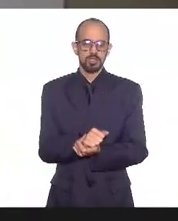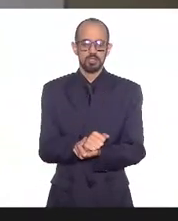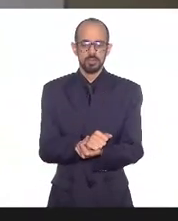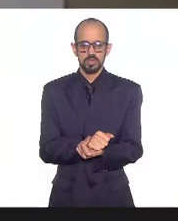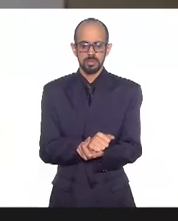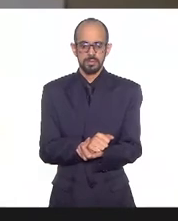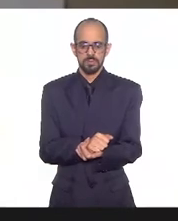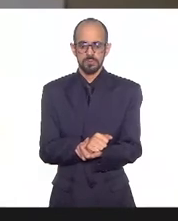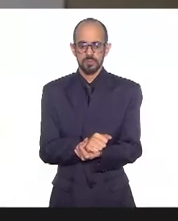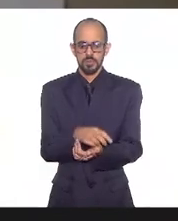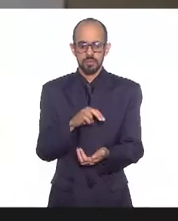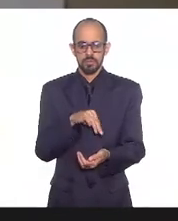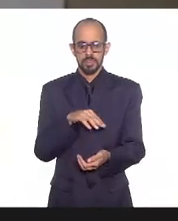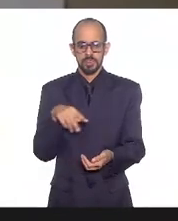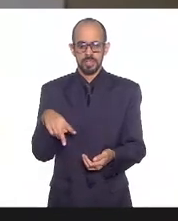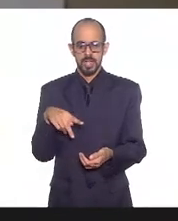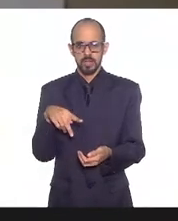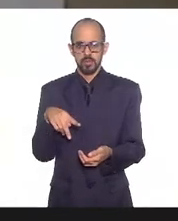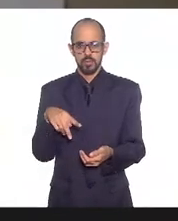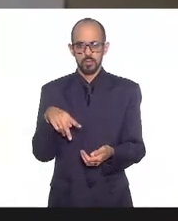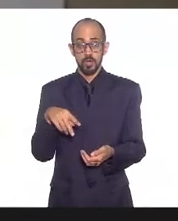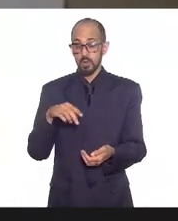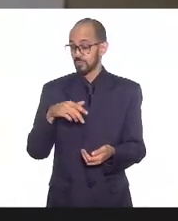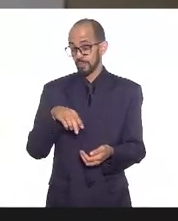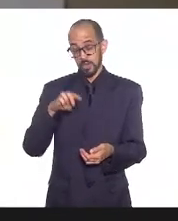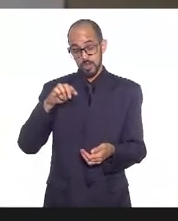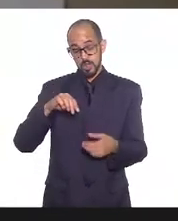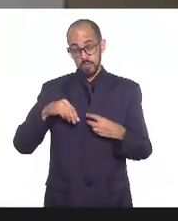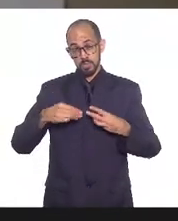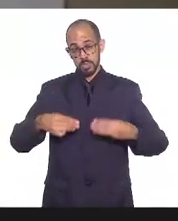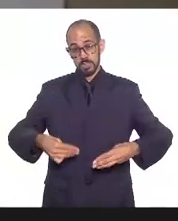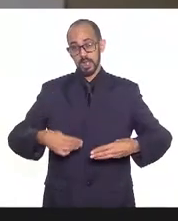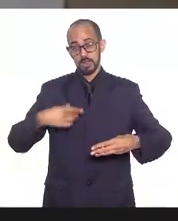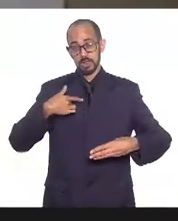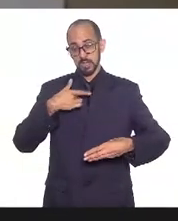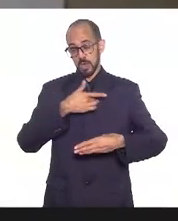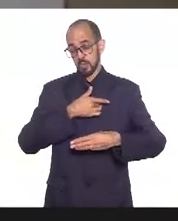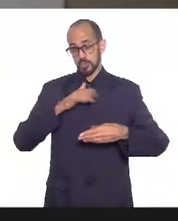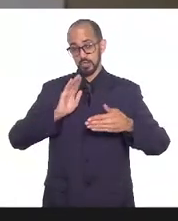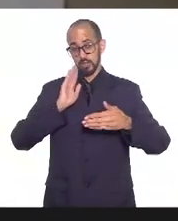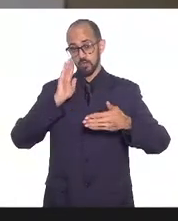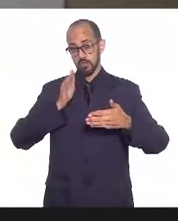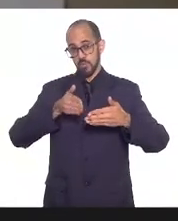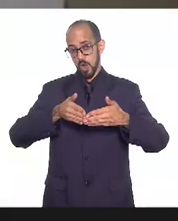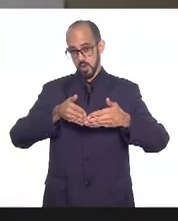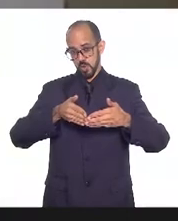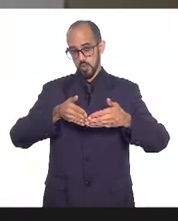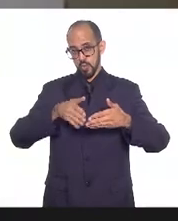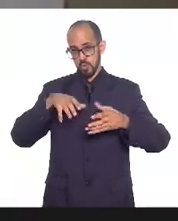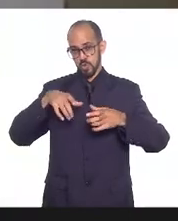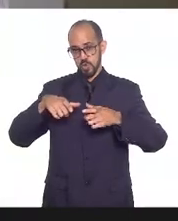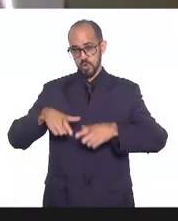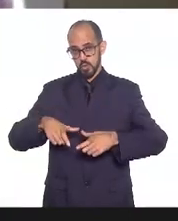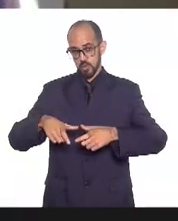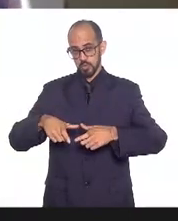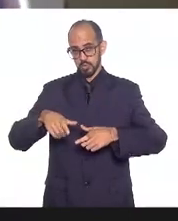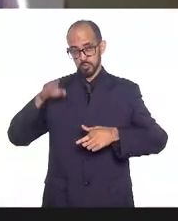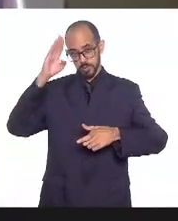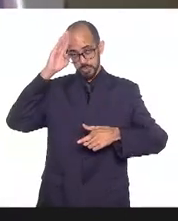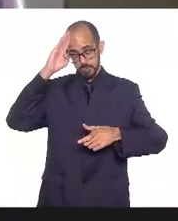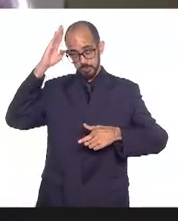o Ministério da Saúde ele focou em grupos prioritários que ou tinham um maior risco de